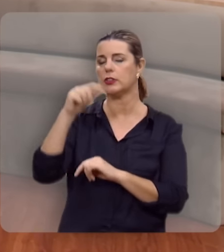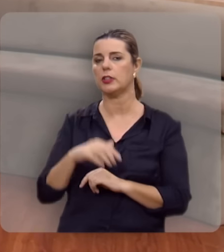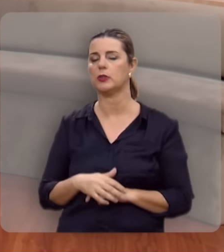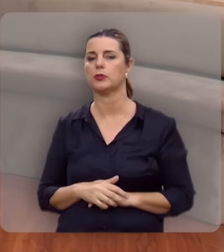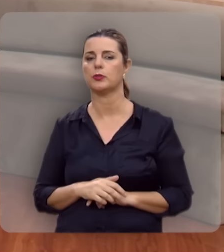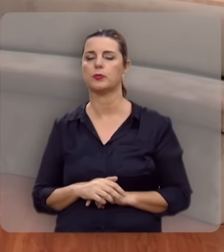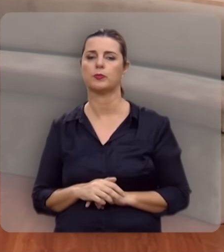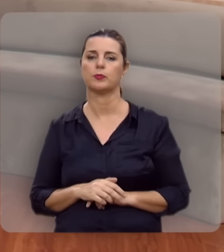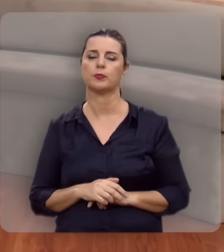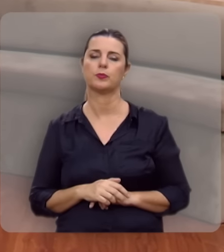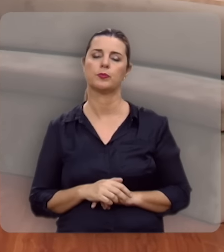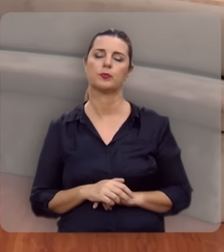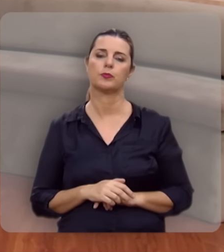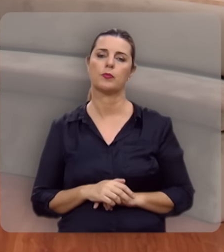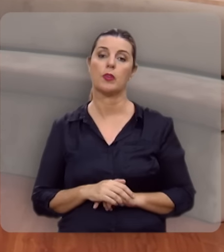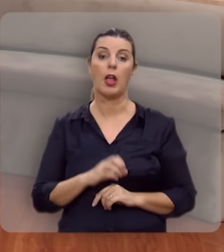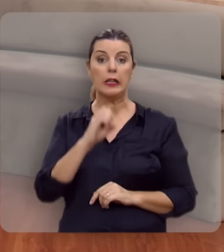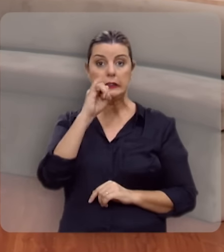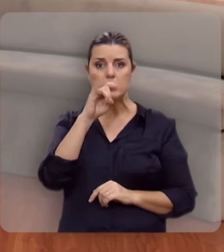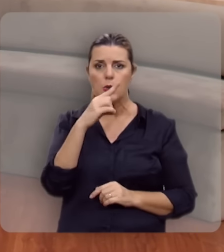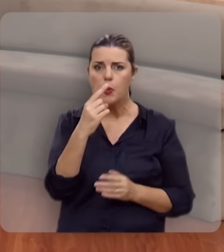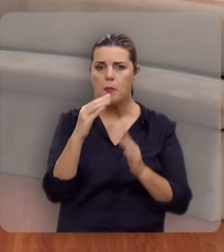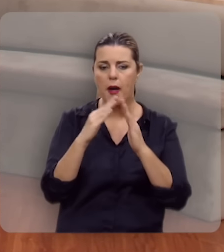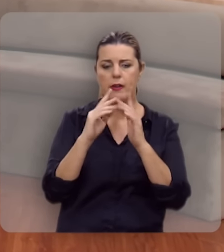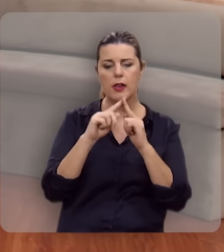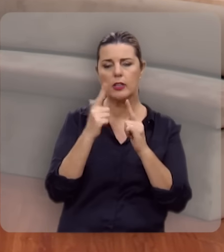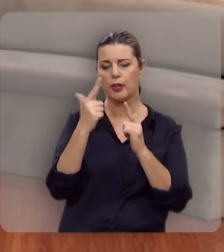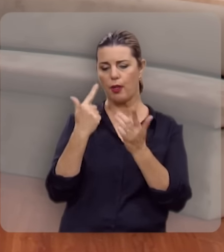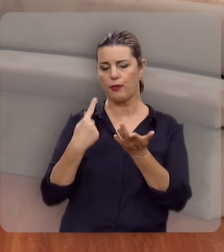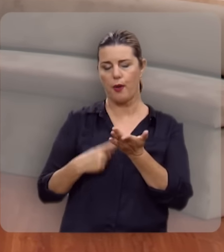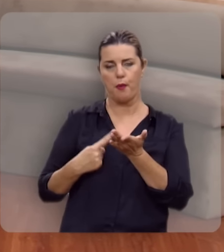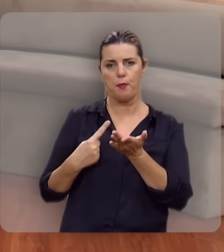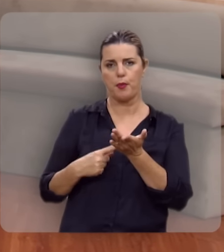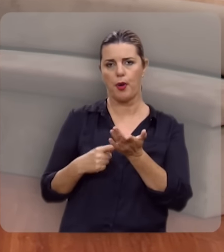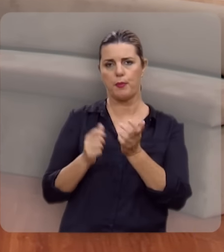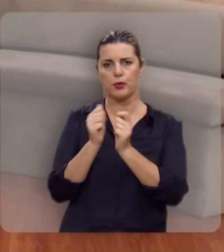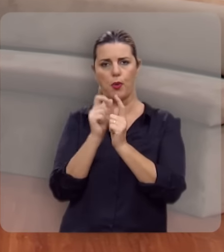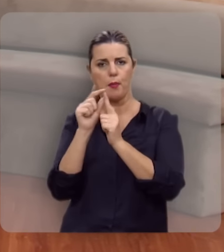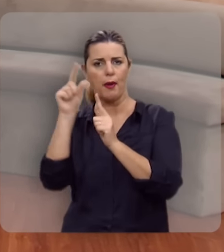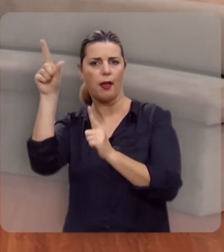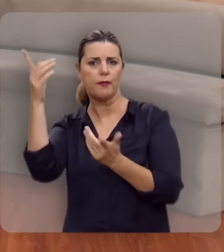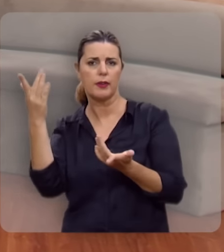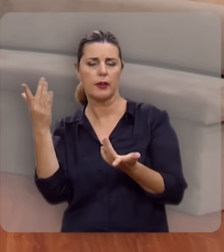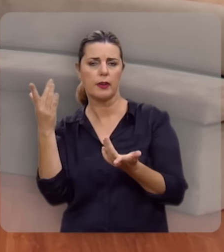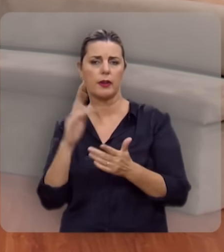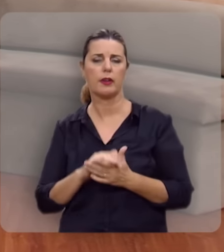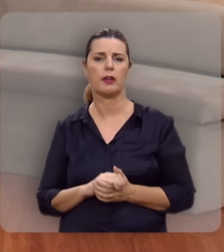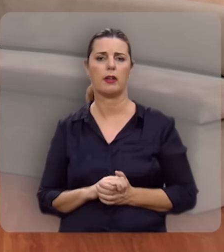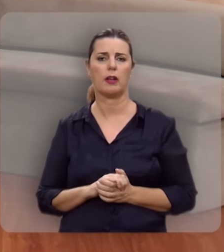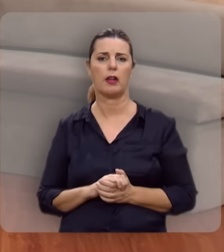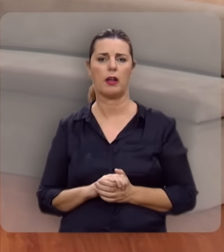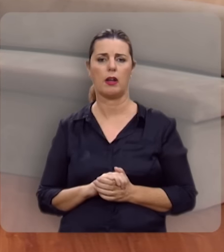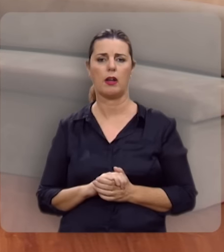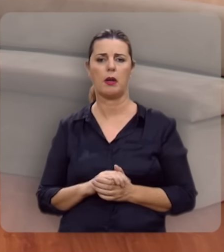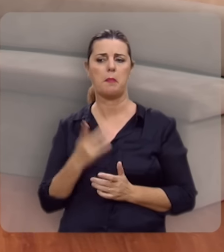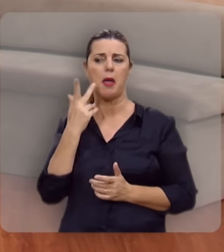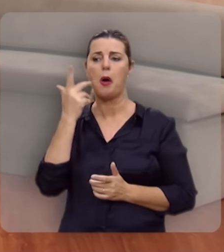Escrituras. Se uma igreja não tem compromisso com a palavra de Deus,